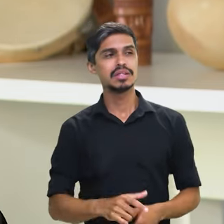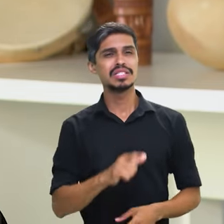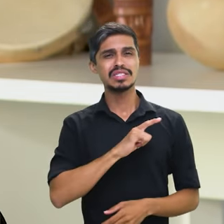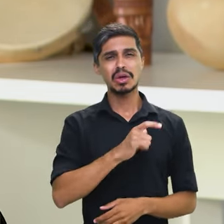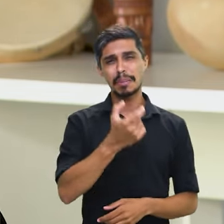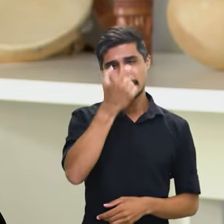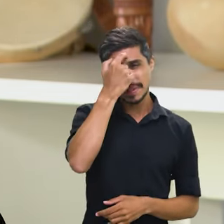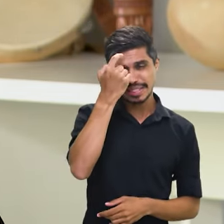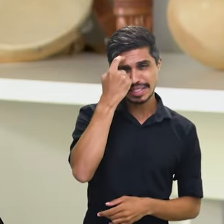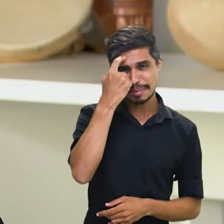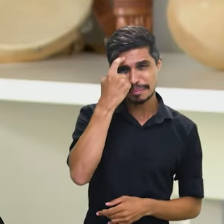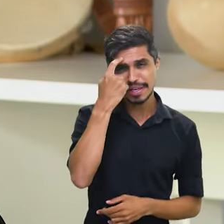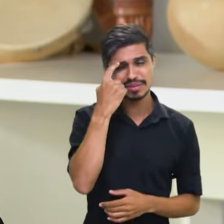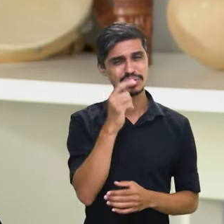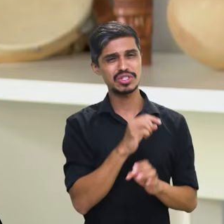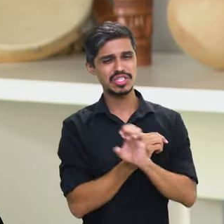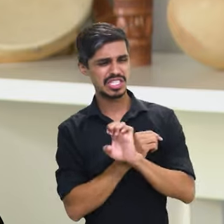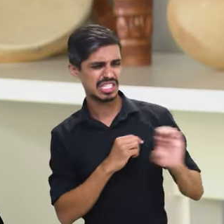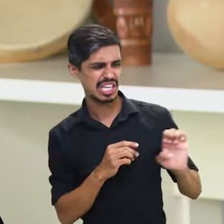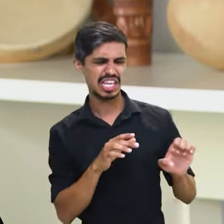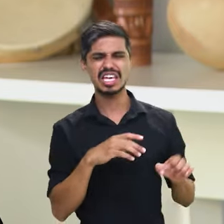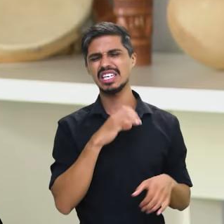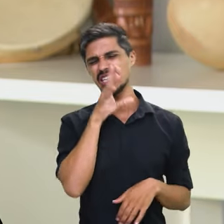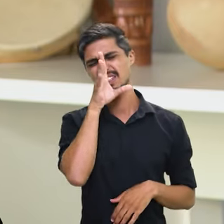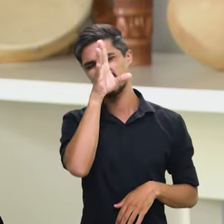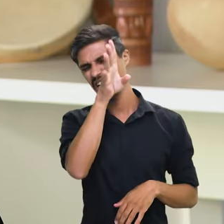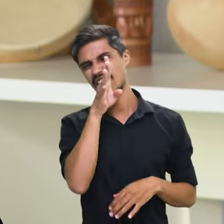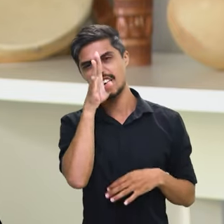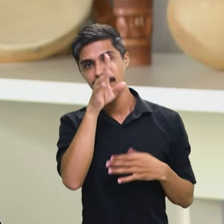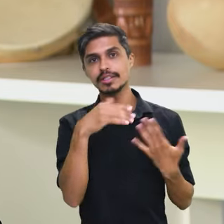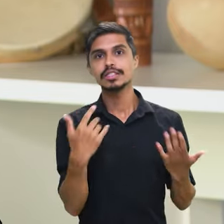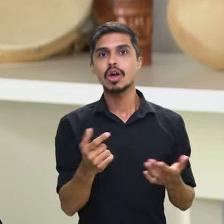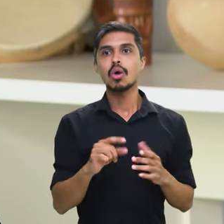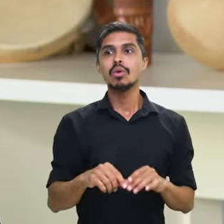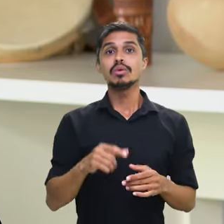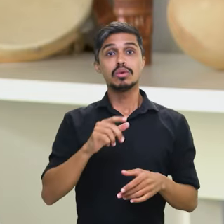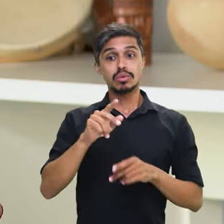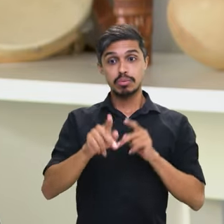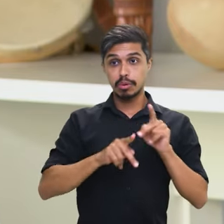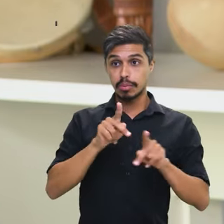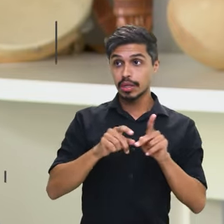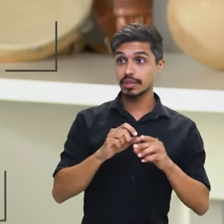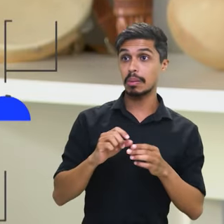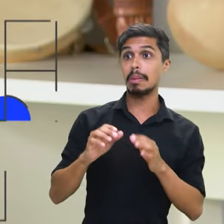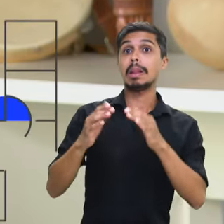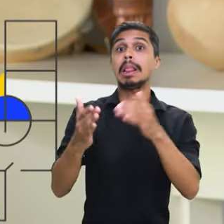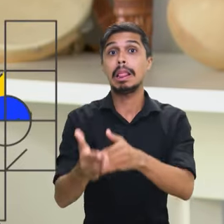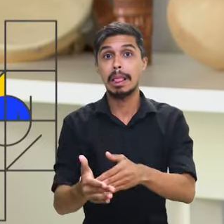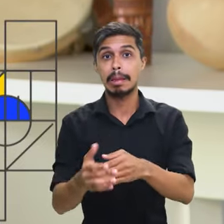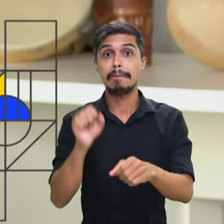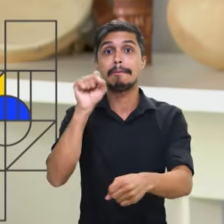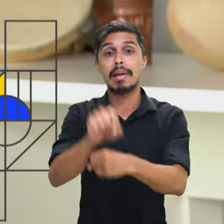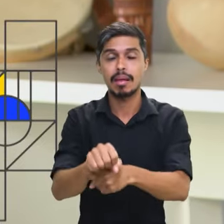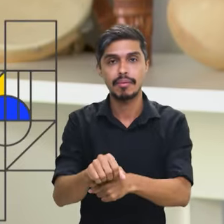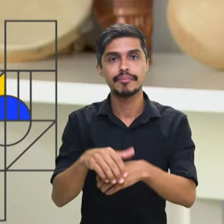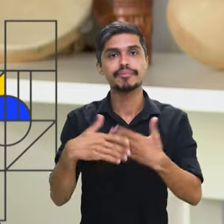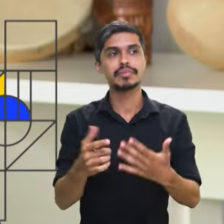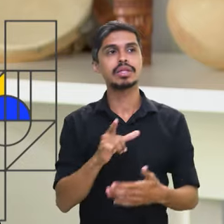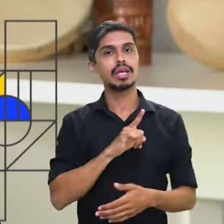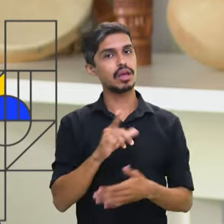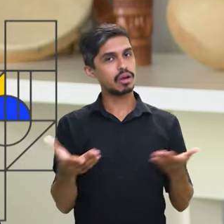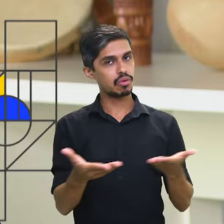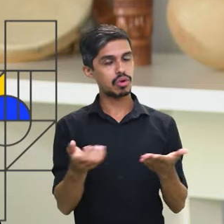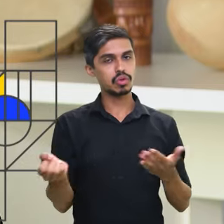pensamento de esquerda e de várias coisas. Houve uma ação popular que impediu isso. E, esse ano, nós fizemos outra ação popular